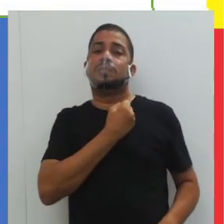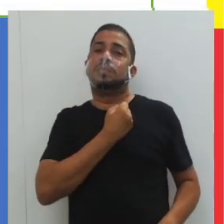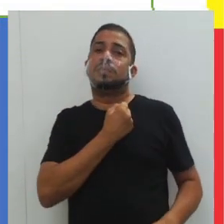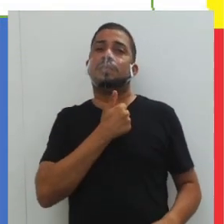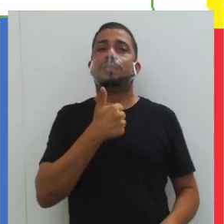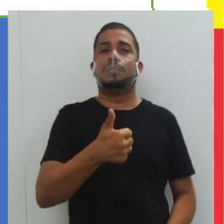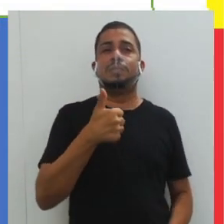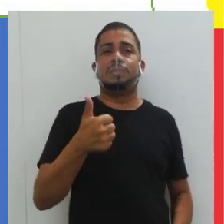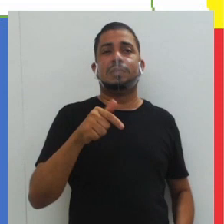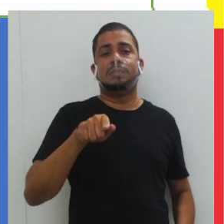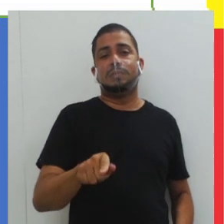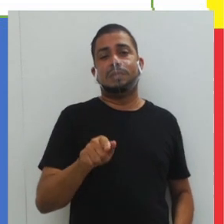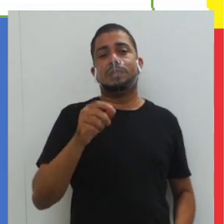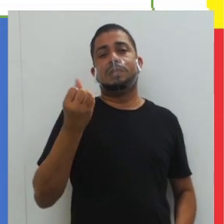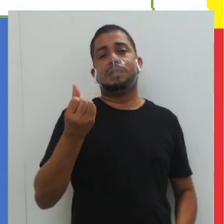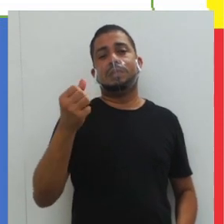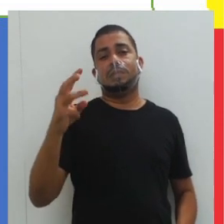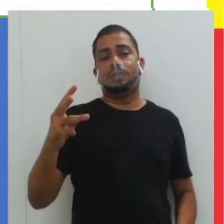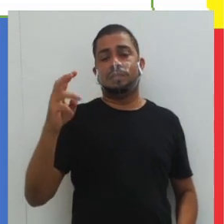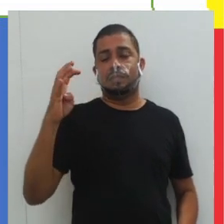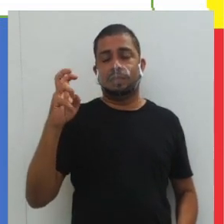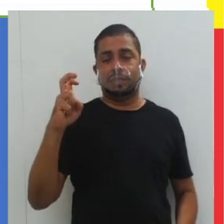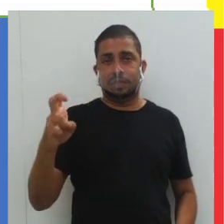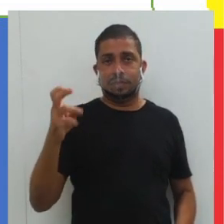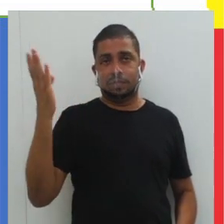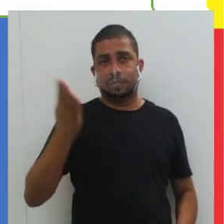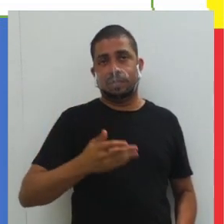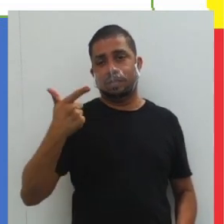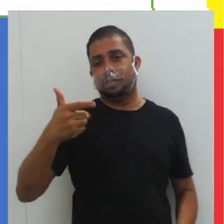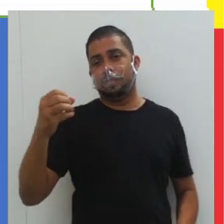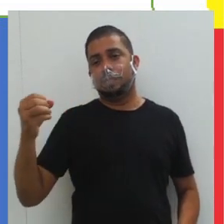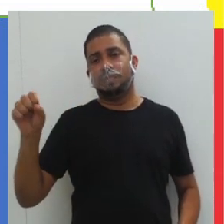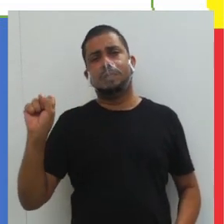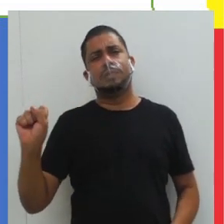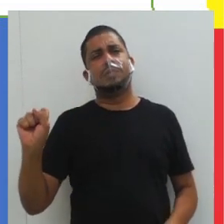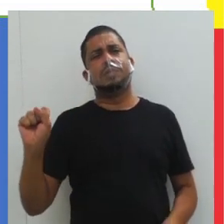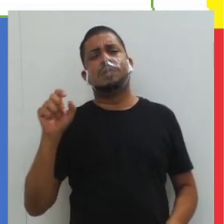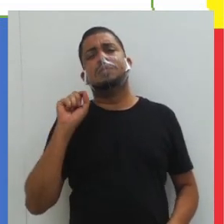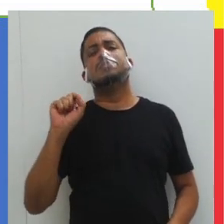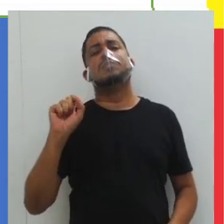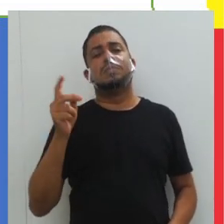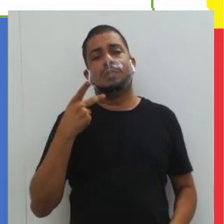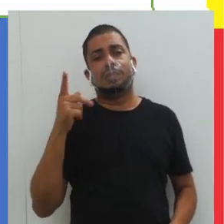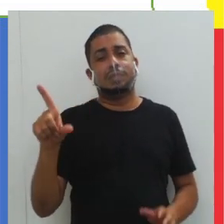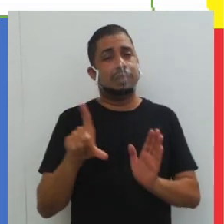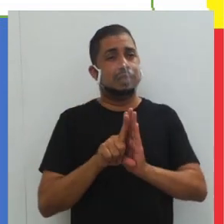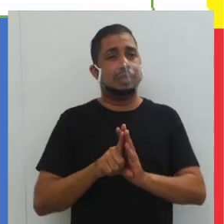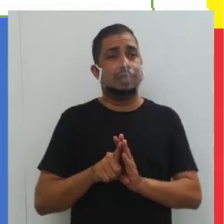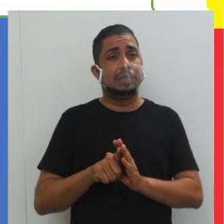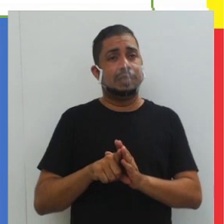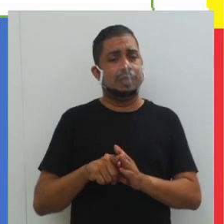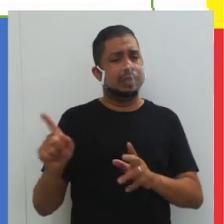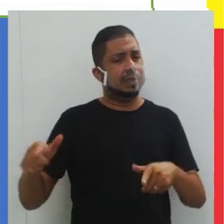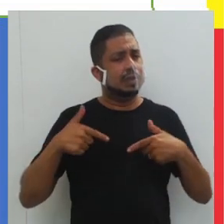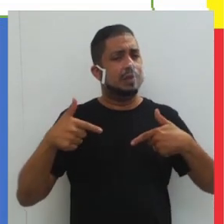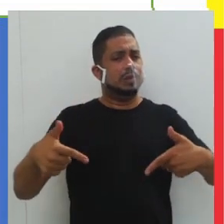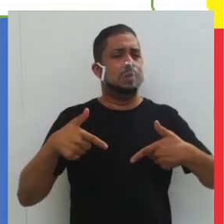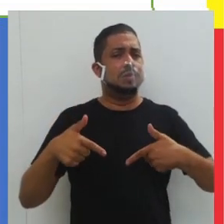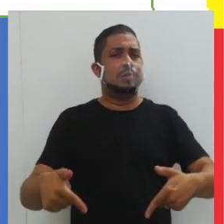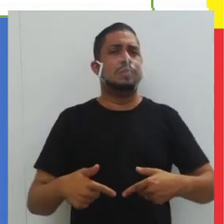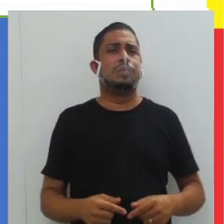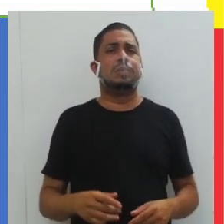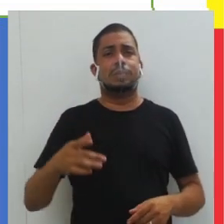11.645 barra 2008? O que diz essa lei? Devido à luta